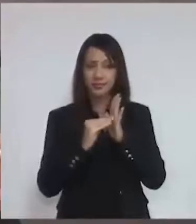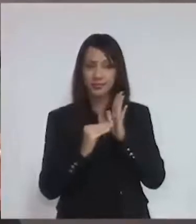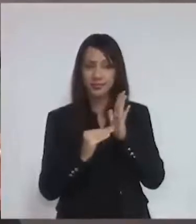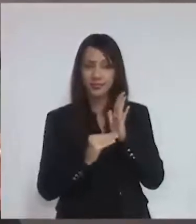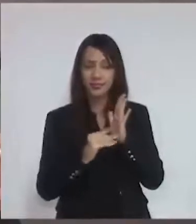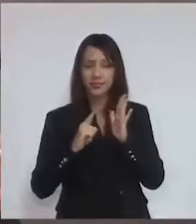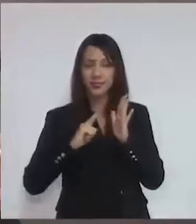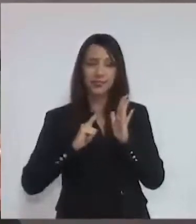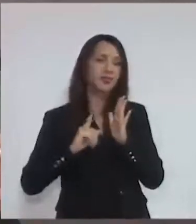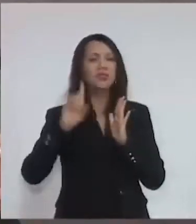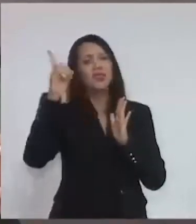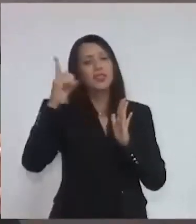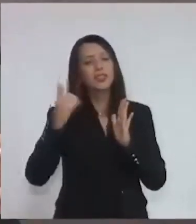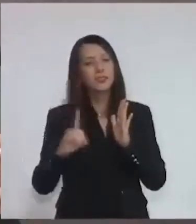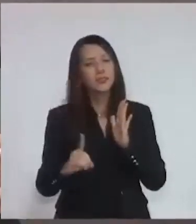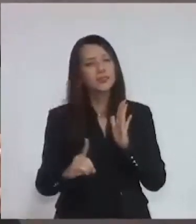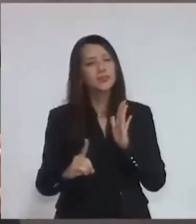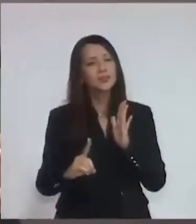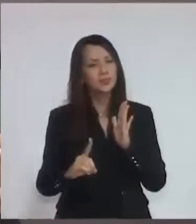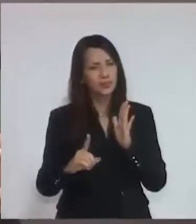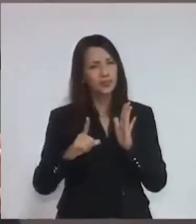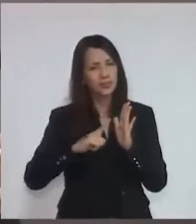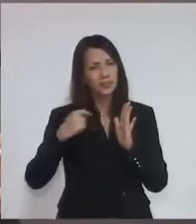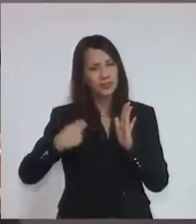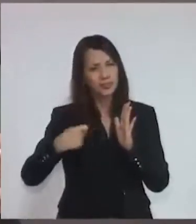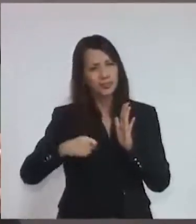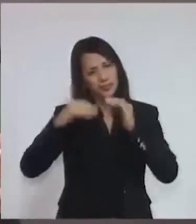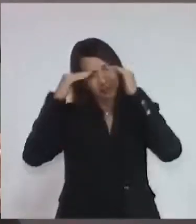direitos, deveres, o bom andamento da Guarda Municipal.